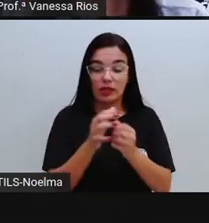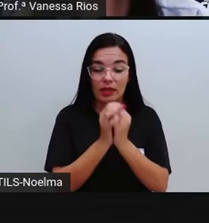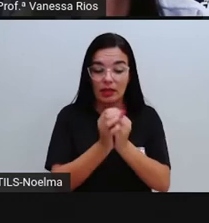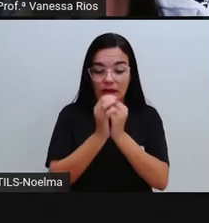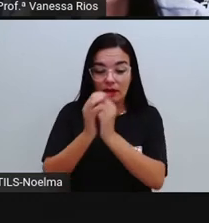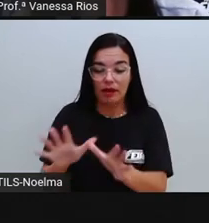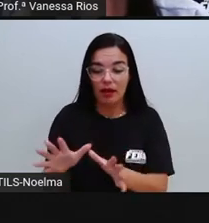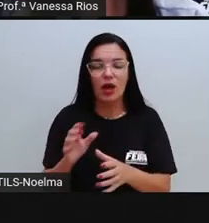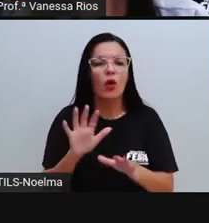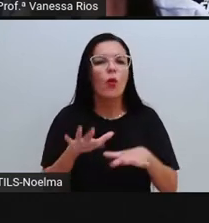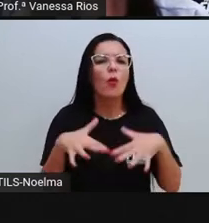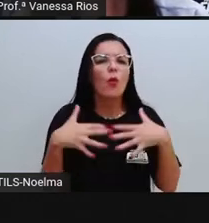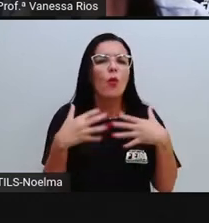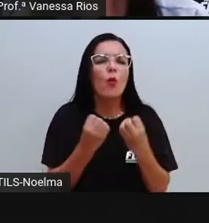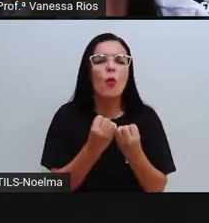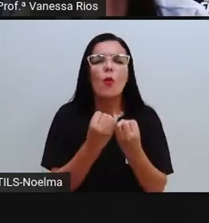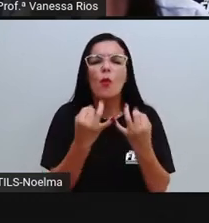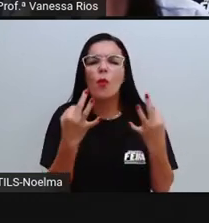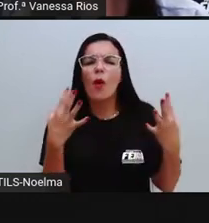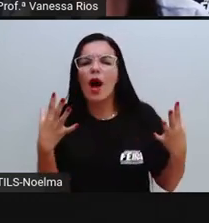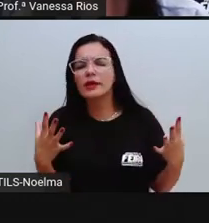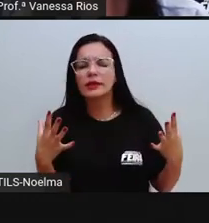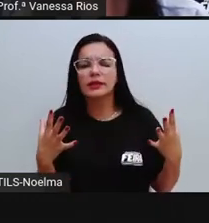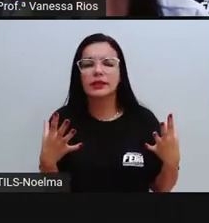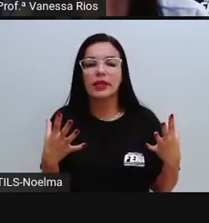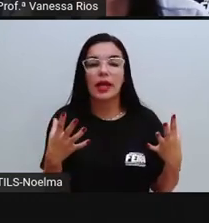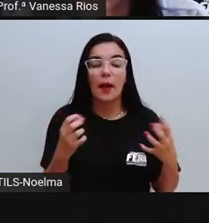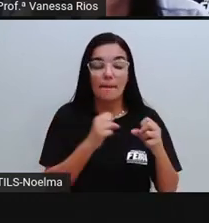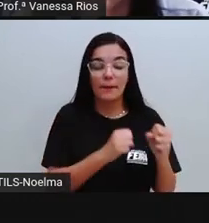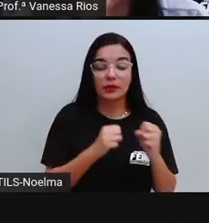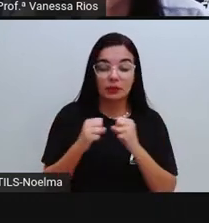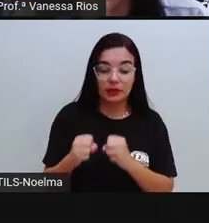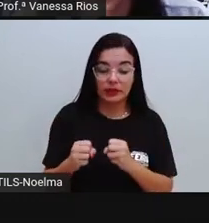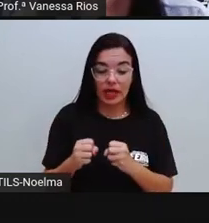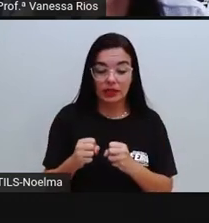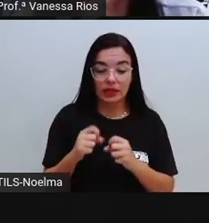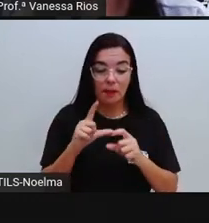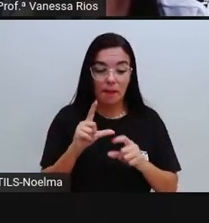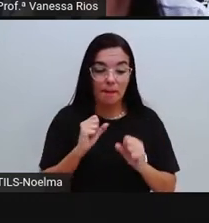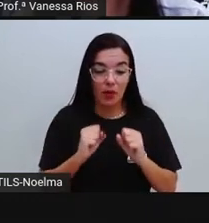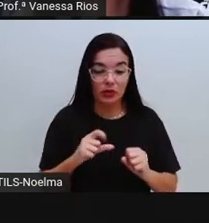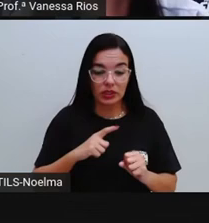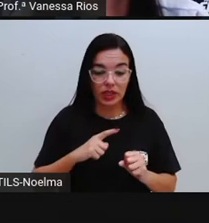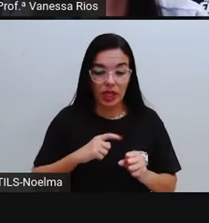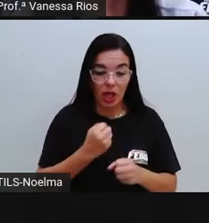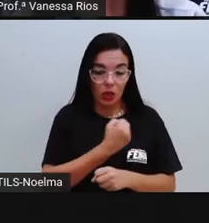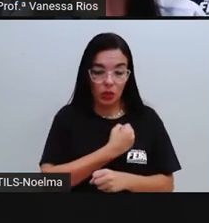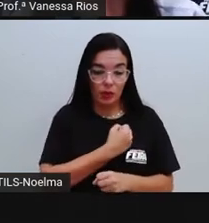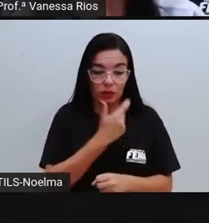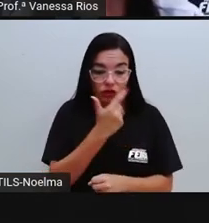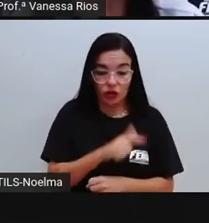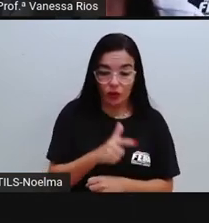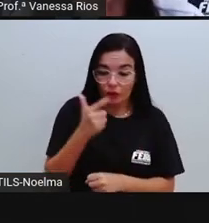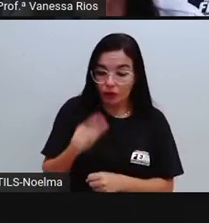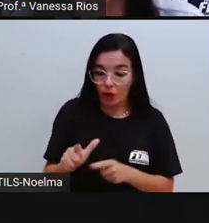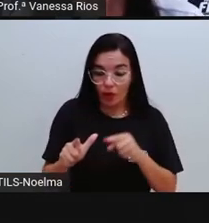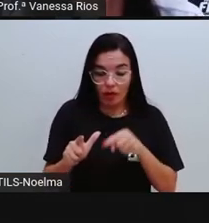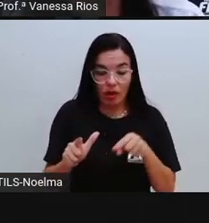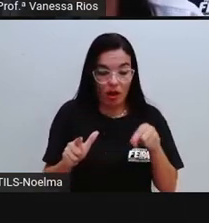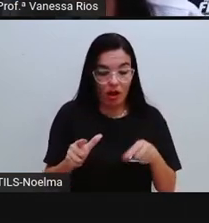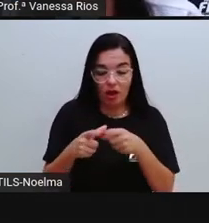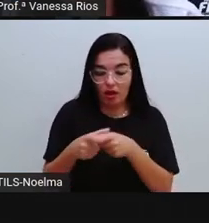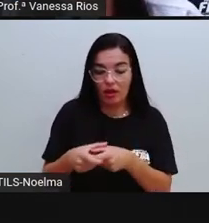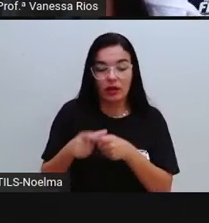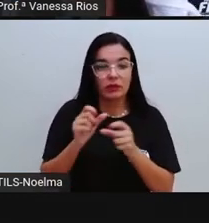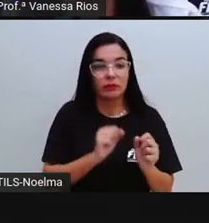possibilidades de obter números repetidos como resultado? Estão lembrados do desafio, não é que a pró